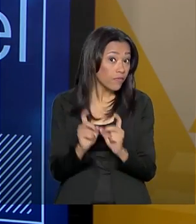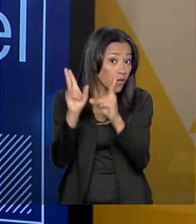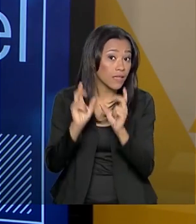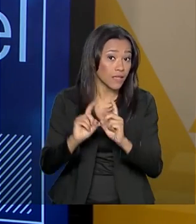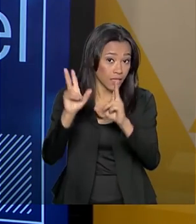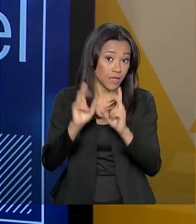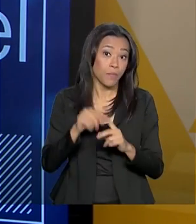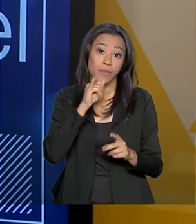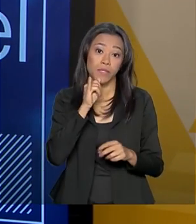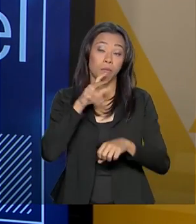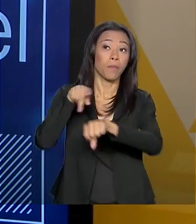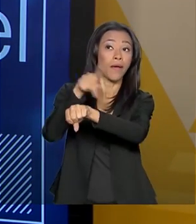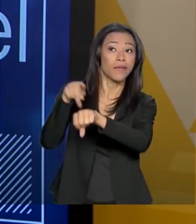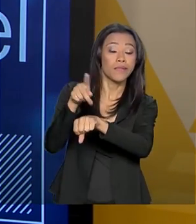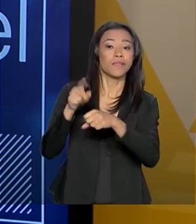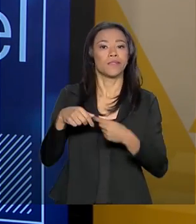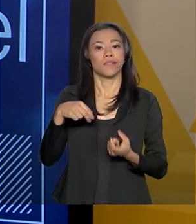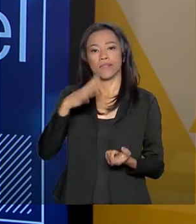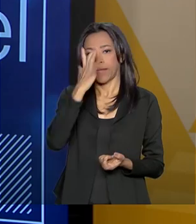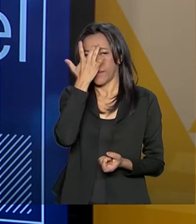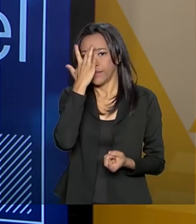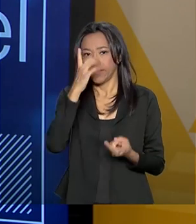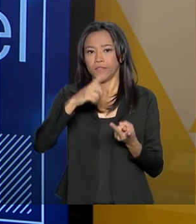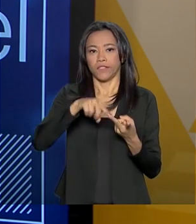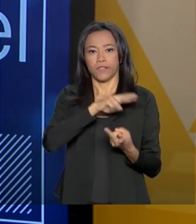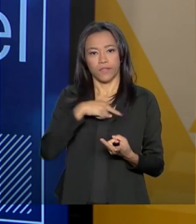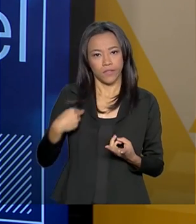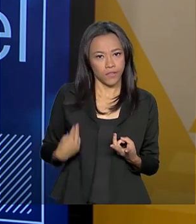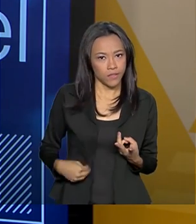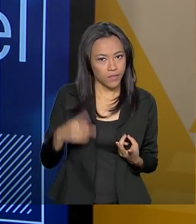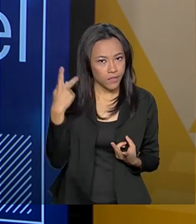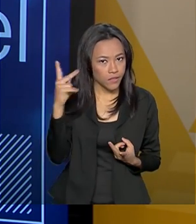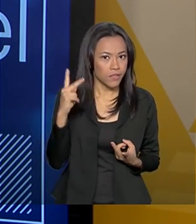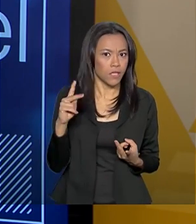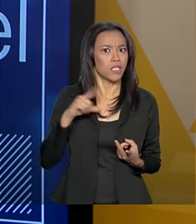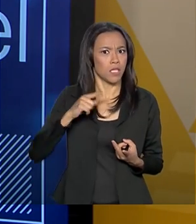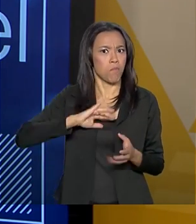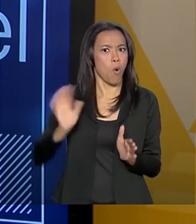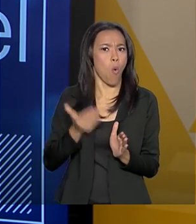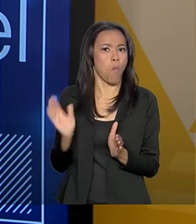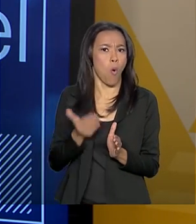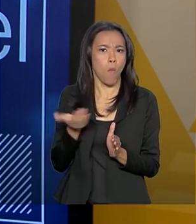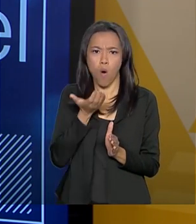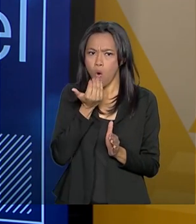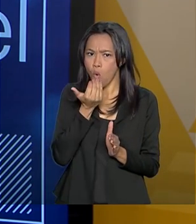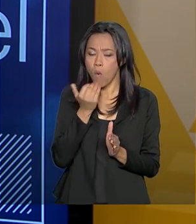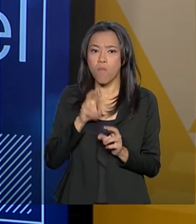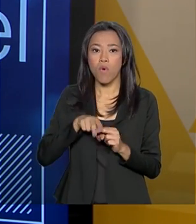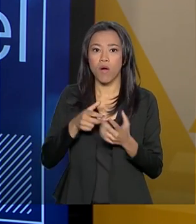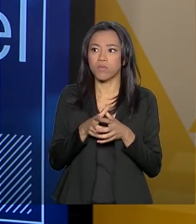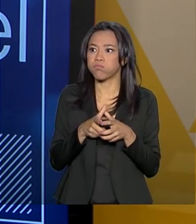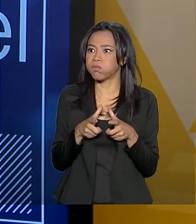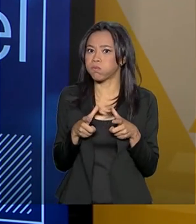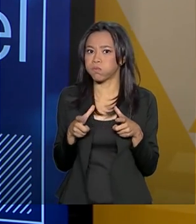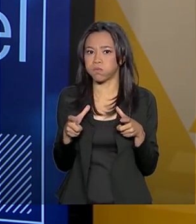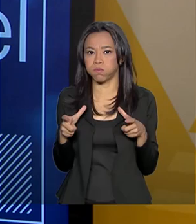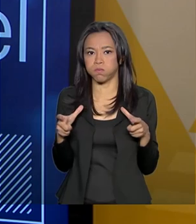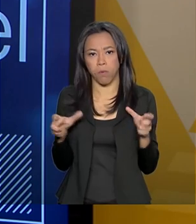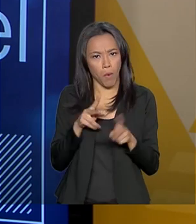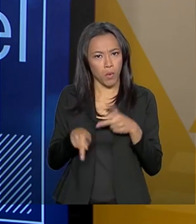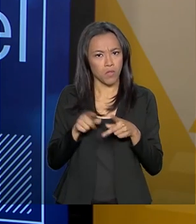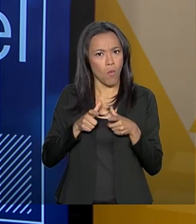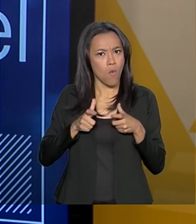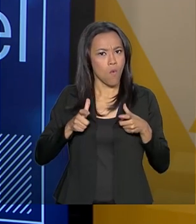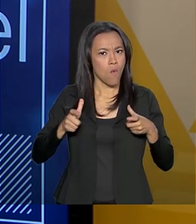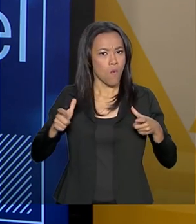pegar países como a Índia e a China, eles produzem muito alimento, pelo tamanho da população. Mas, em termos de